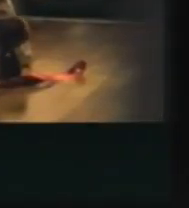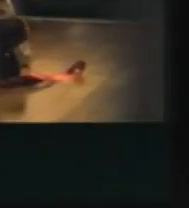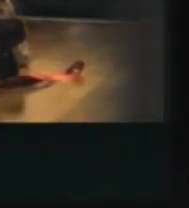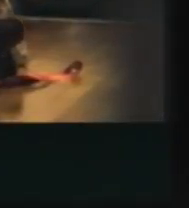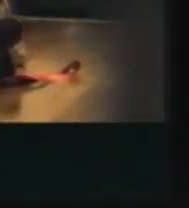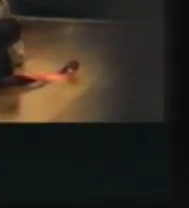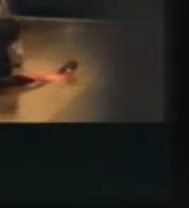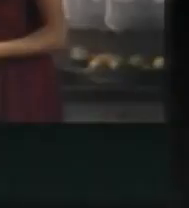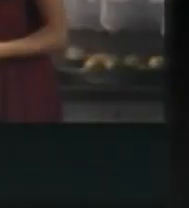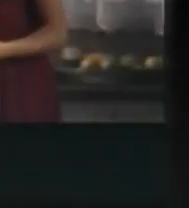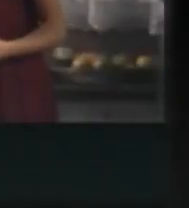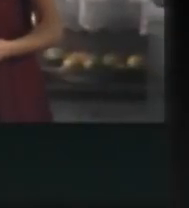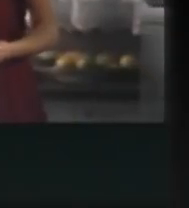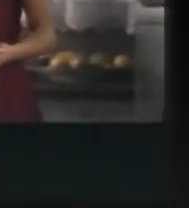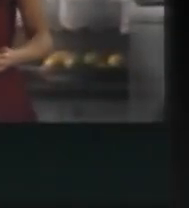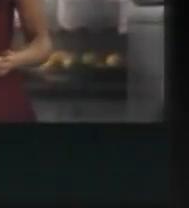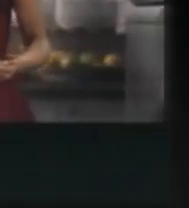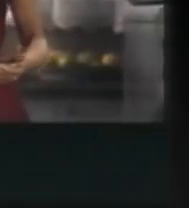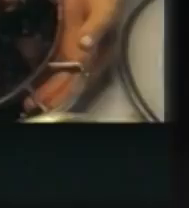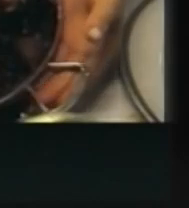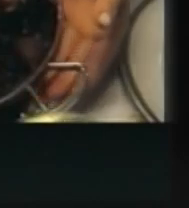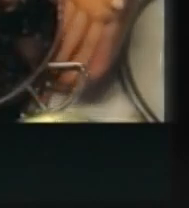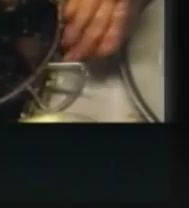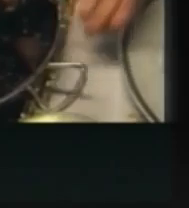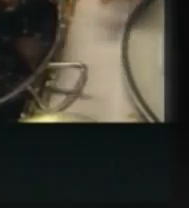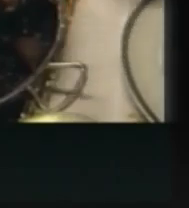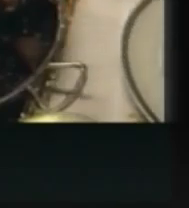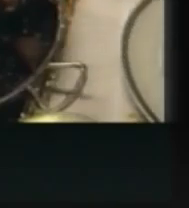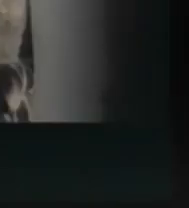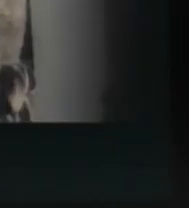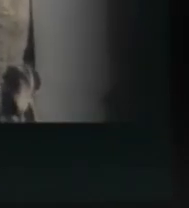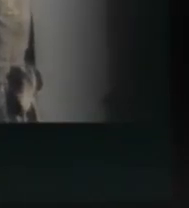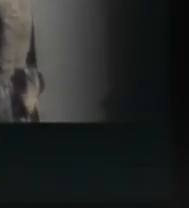Presentes na árvore Peru assado